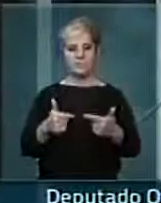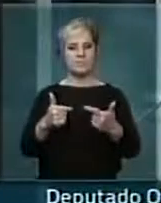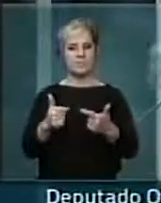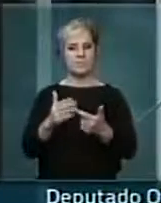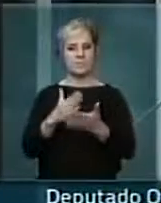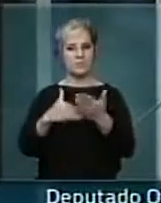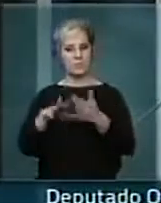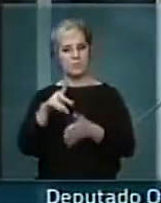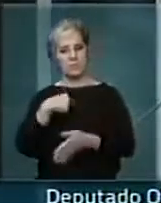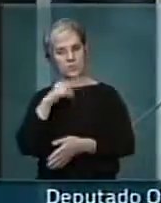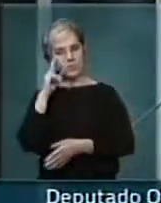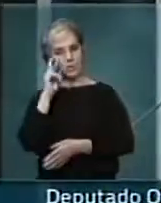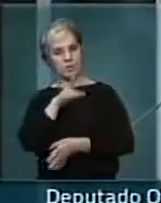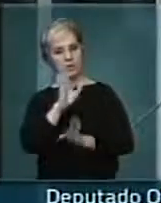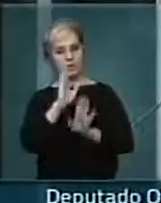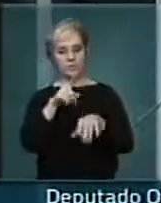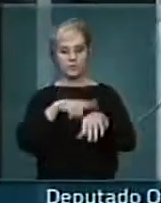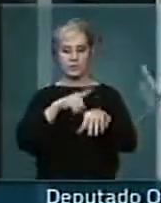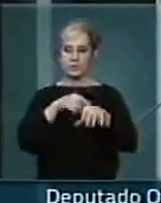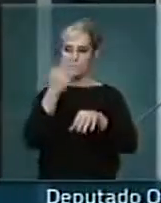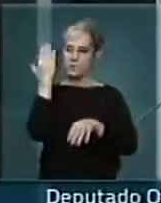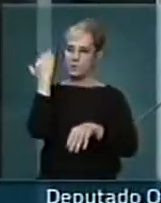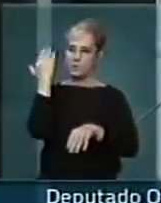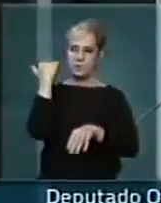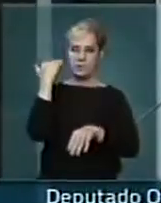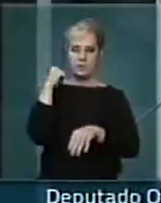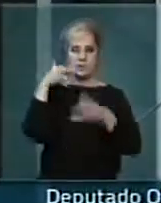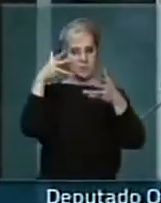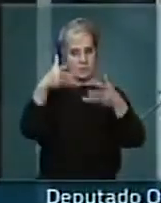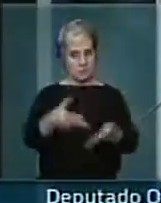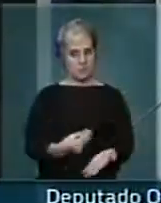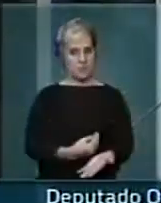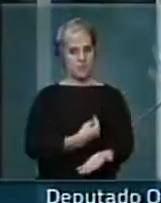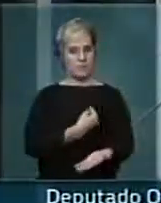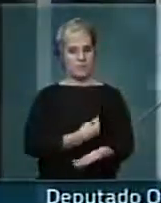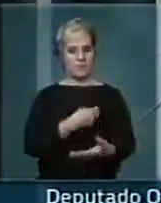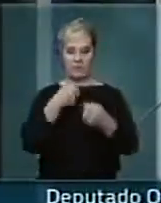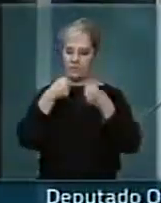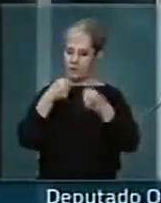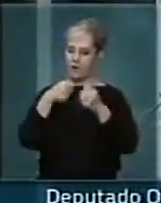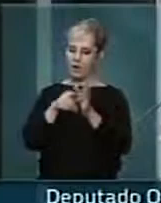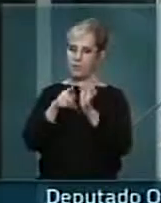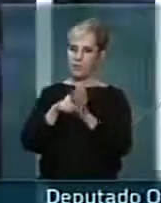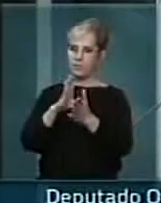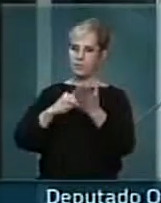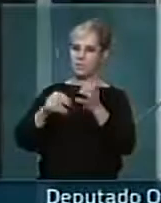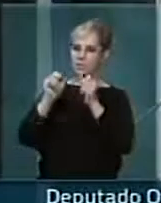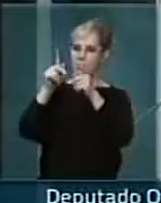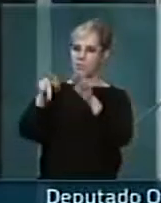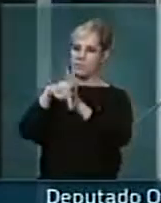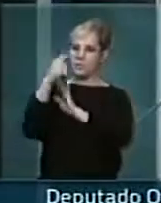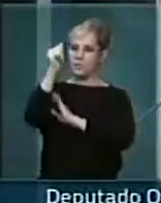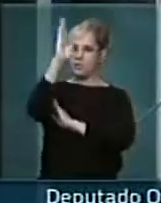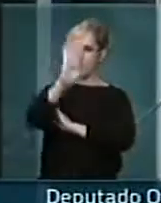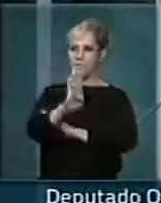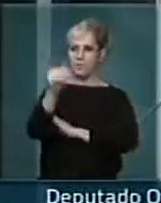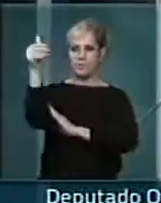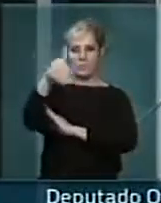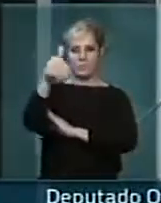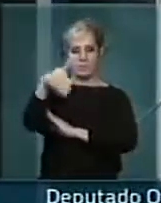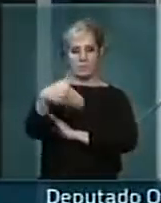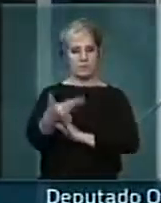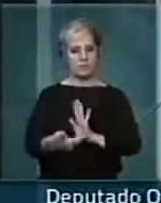aquilo que eu assisti no mandato anterior, que foi a presença viva, mobilizada dos aposentados brasileiros nesta casa.